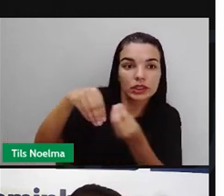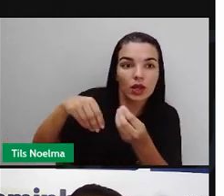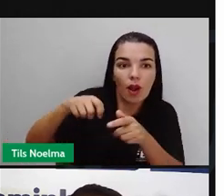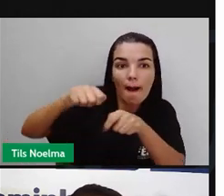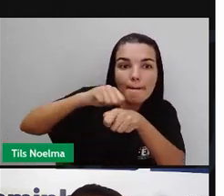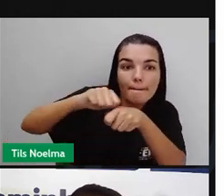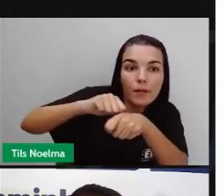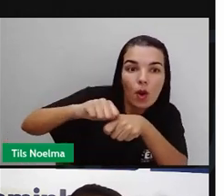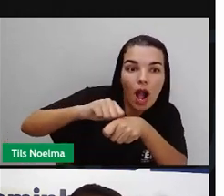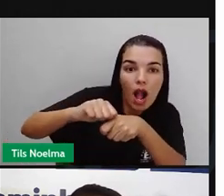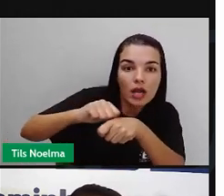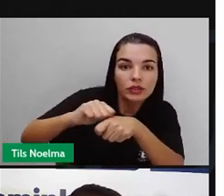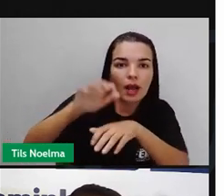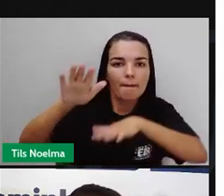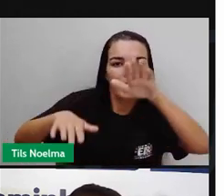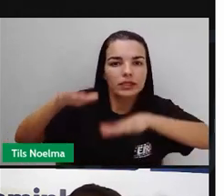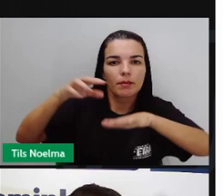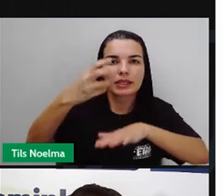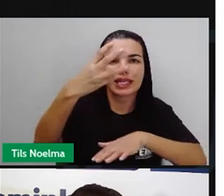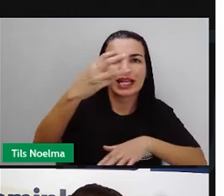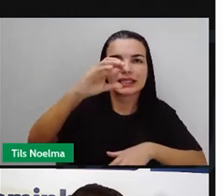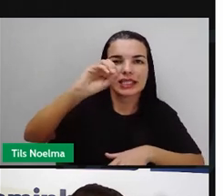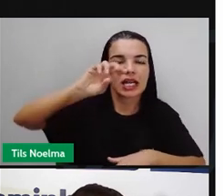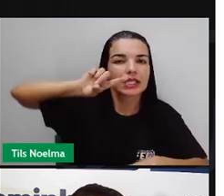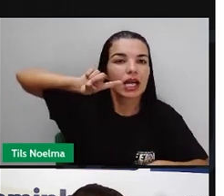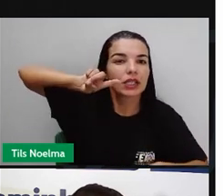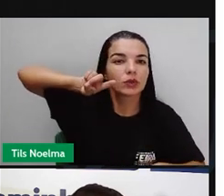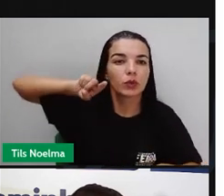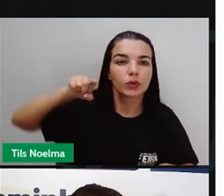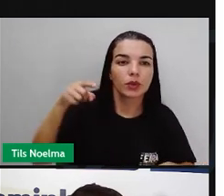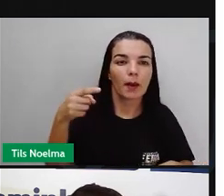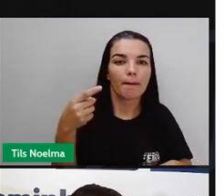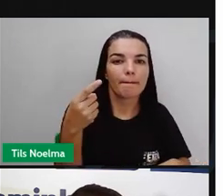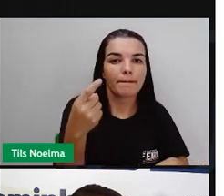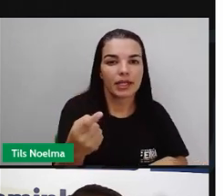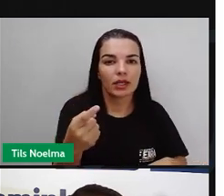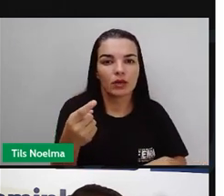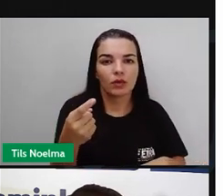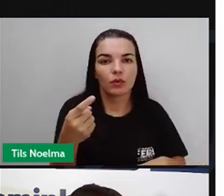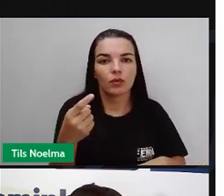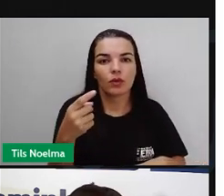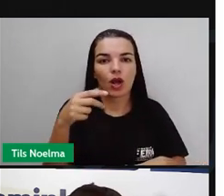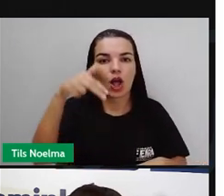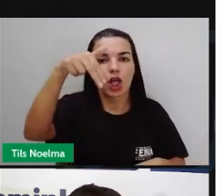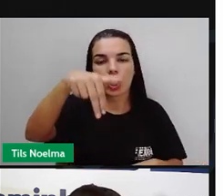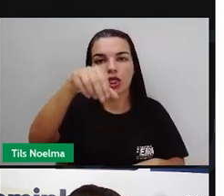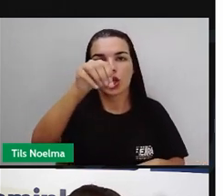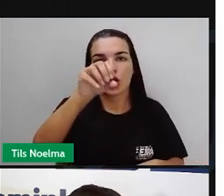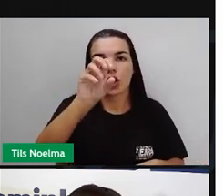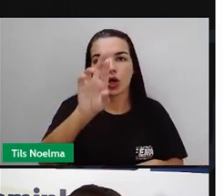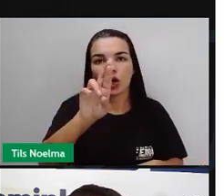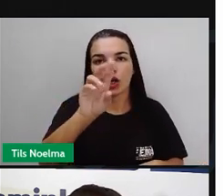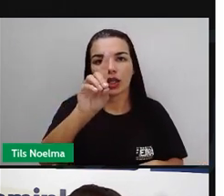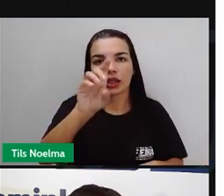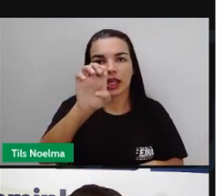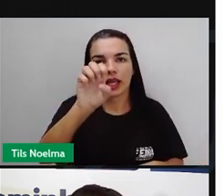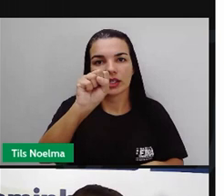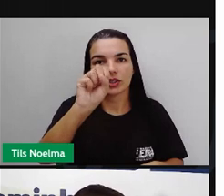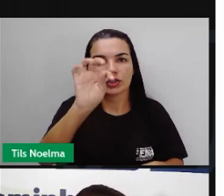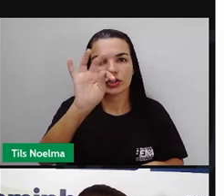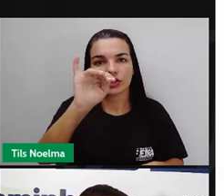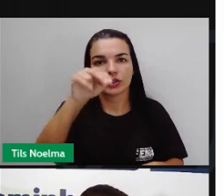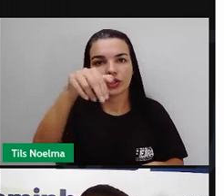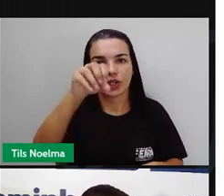estima-se que 300 mil nordestinos migraram para a região durante